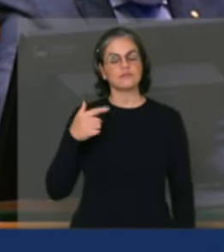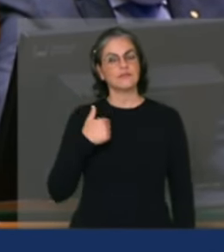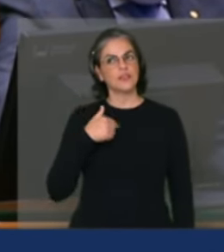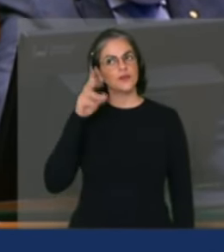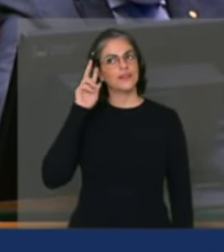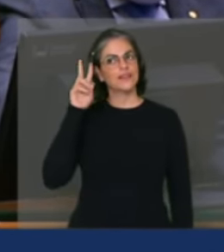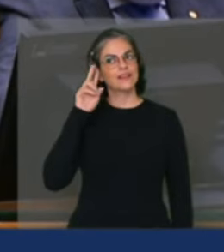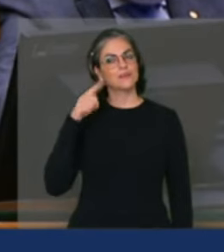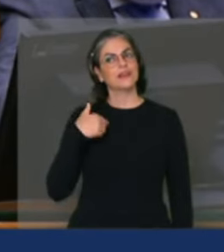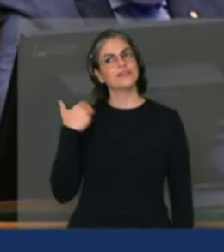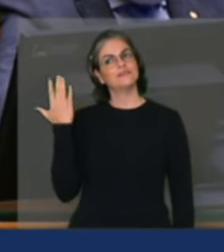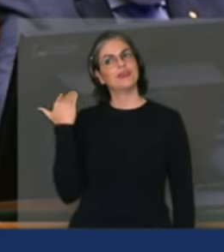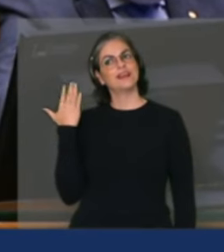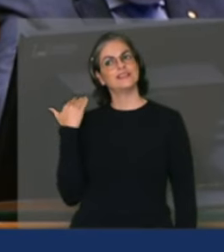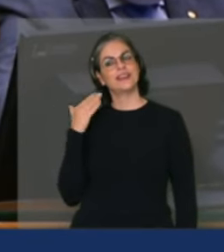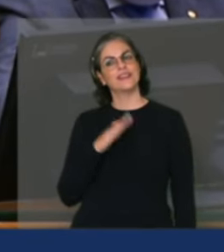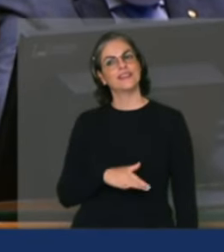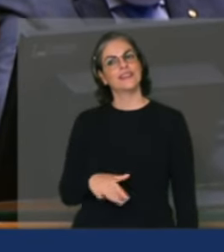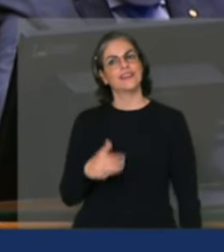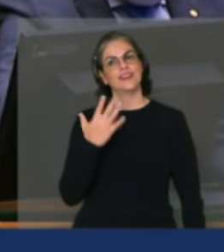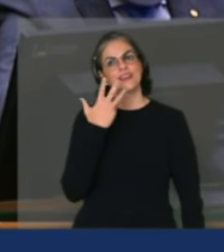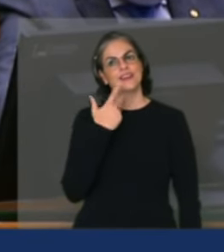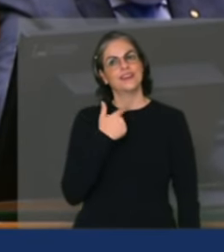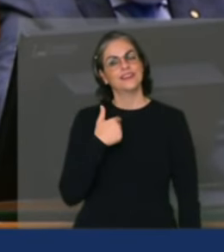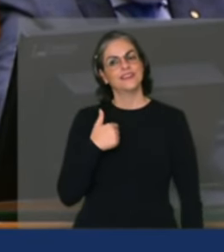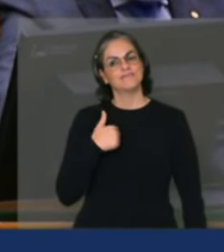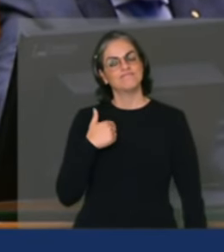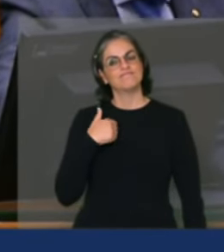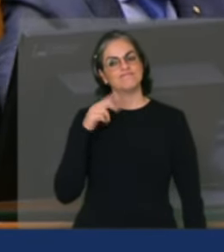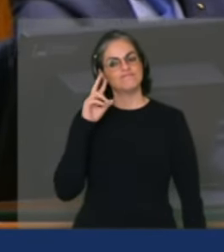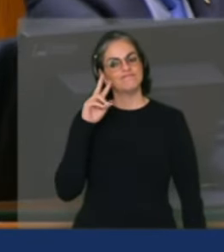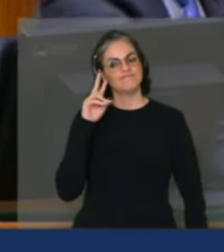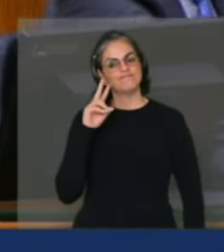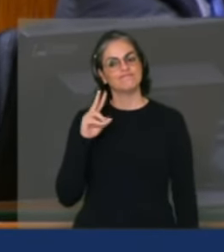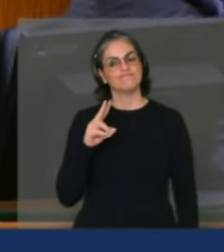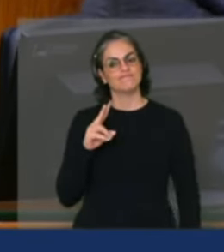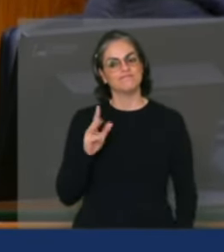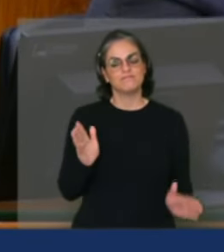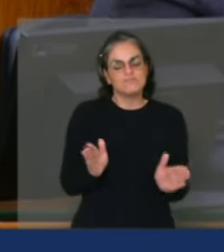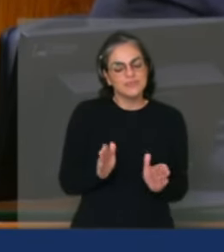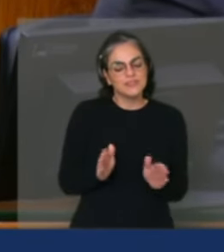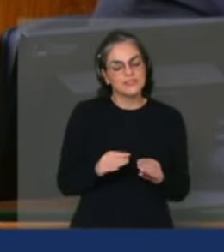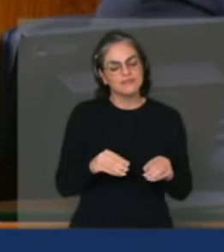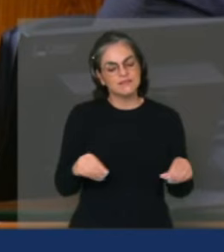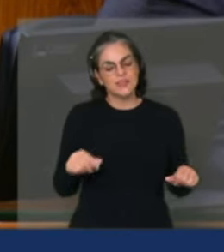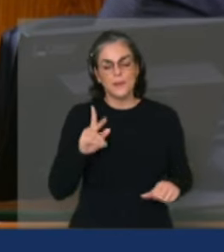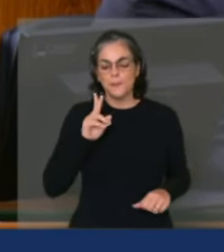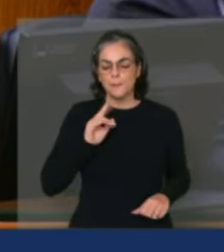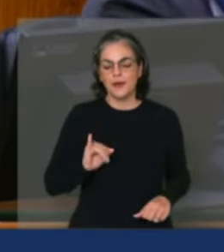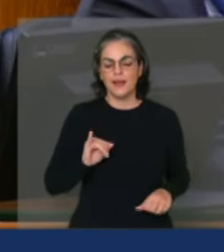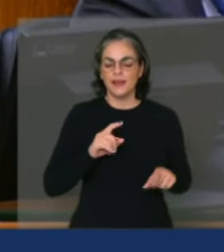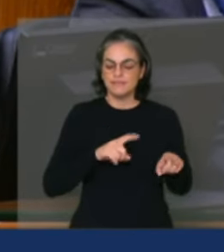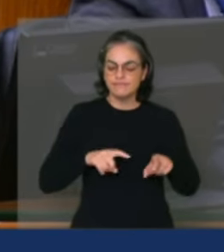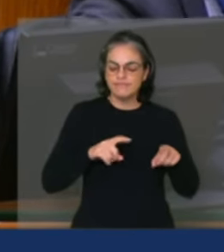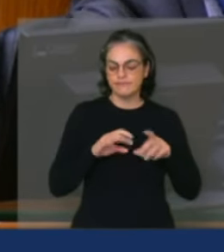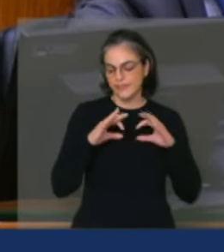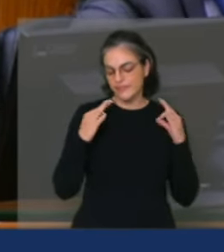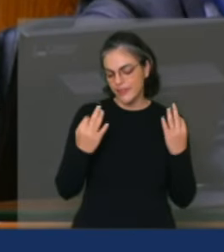infância enquanto um trabalhador rural, um pequeno produtor rural do meu pai, da nossa família.